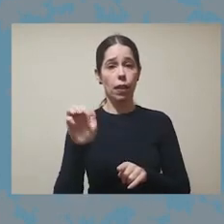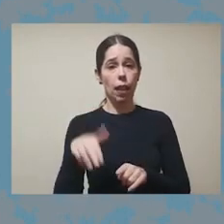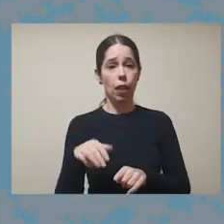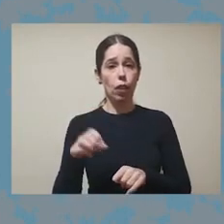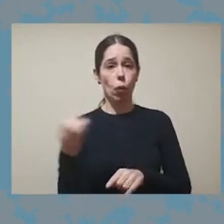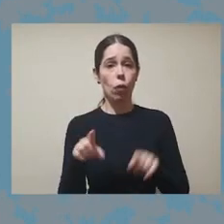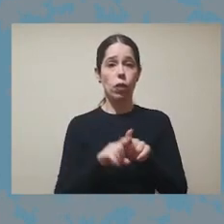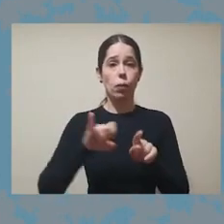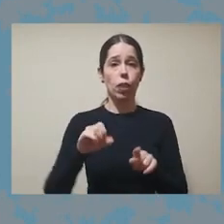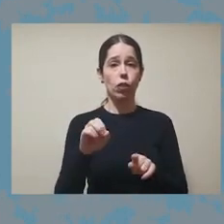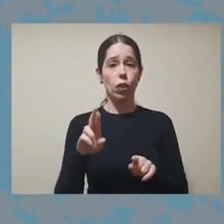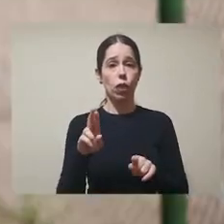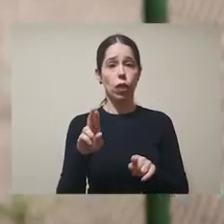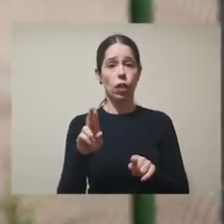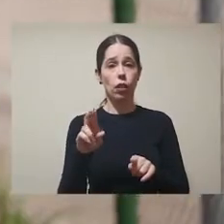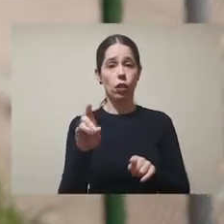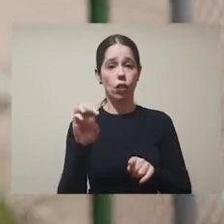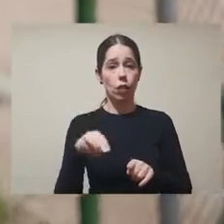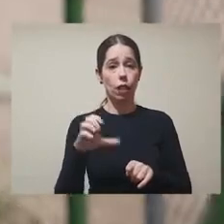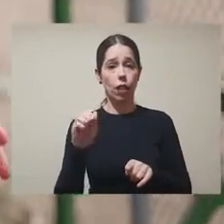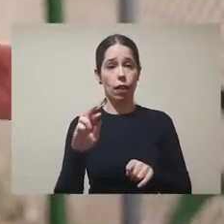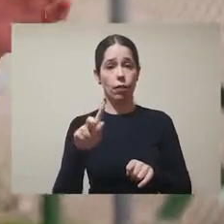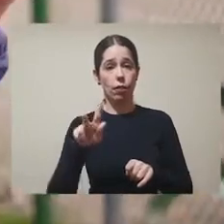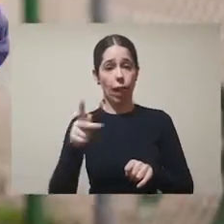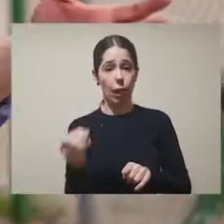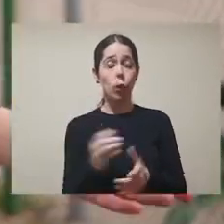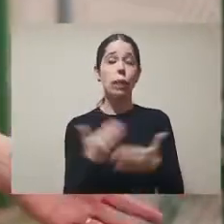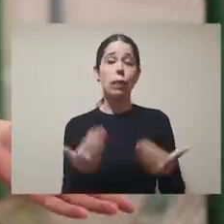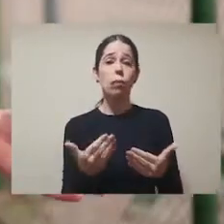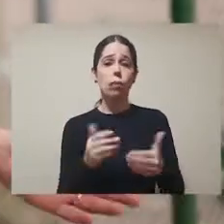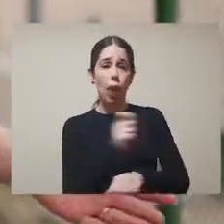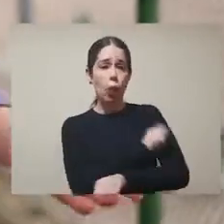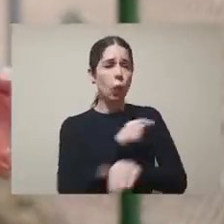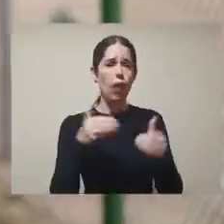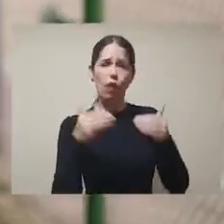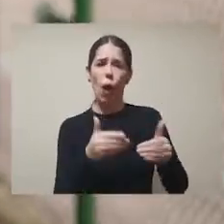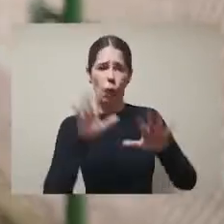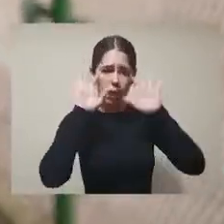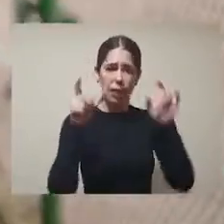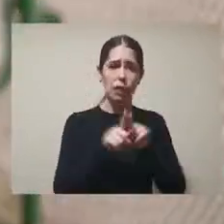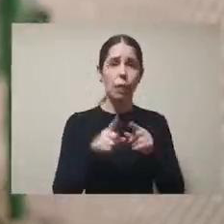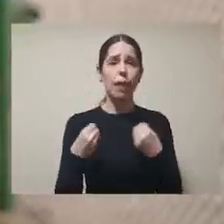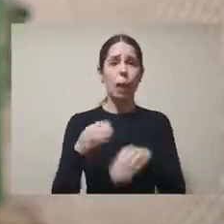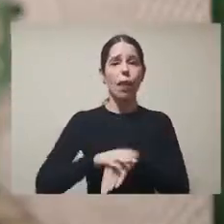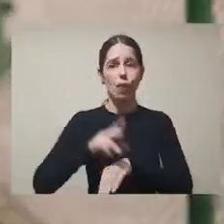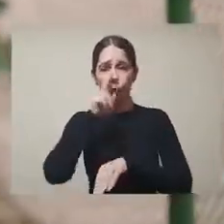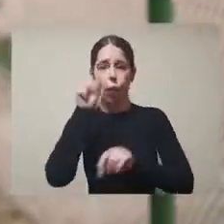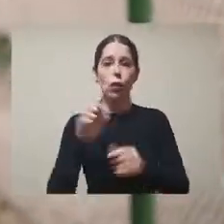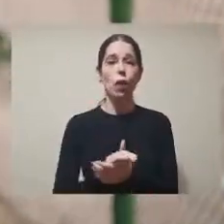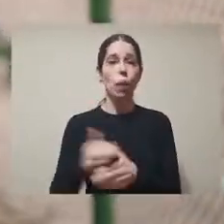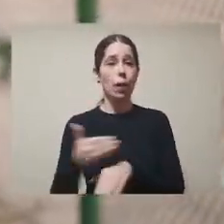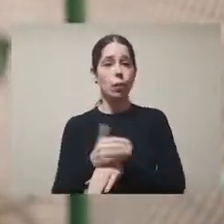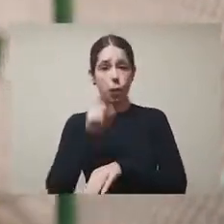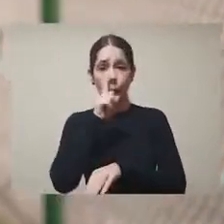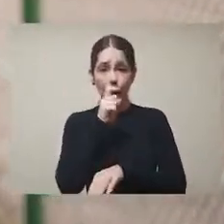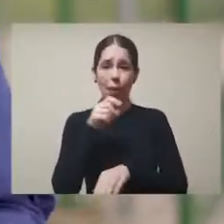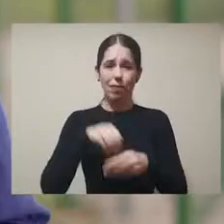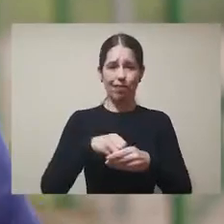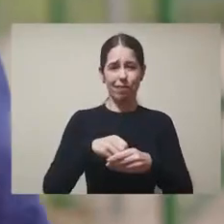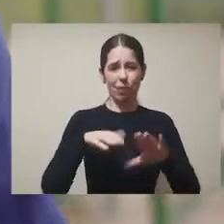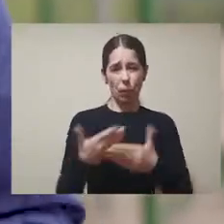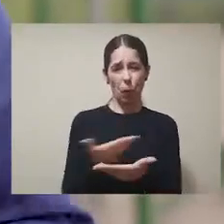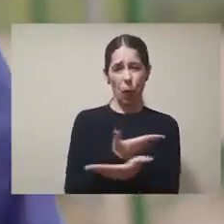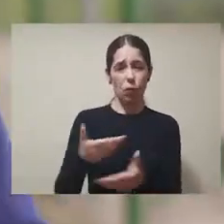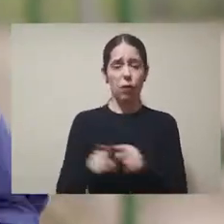Belém Novo e Jardim Carvalho. Colocar o aluno no centro das decisões, fortalecer a participação dos pais na vida escolar.